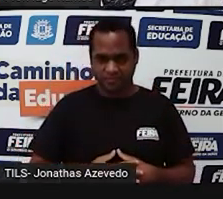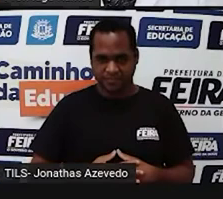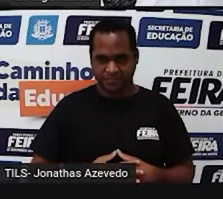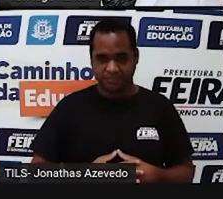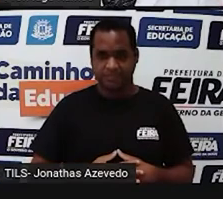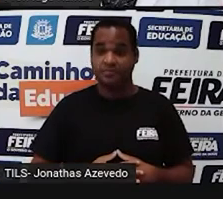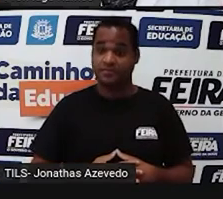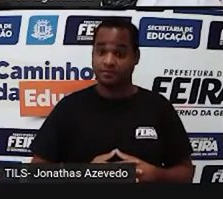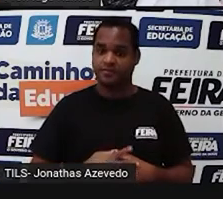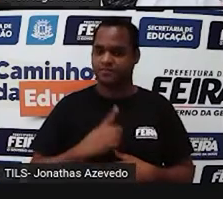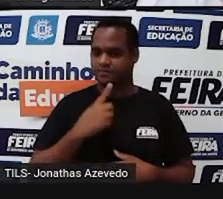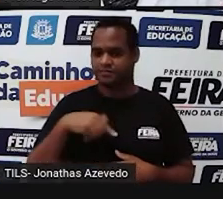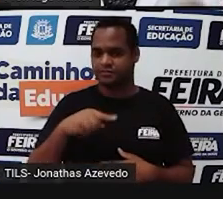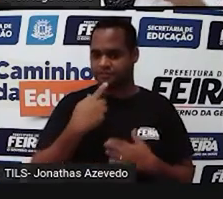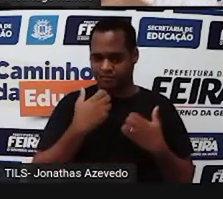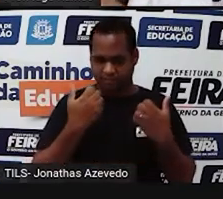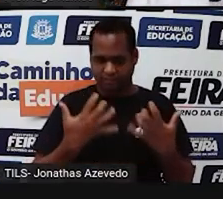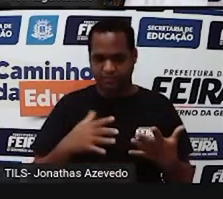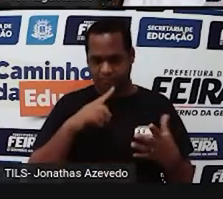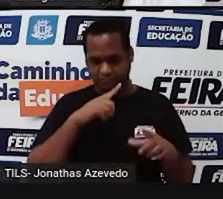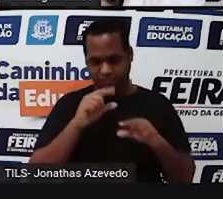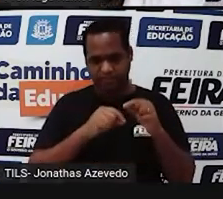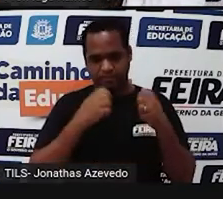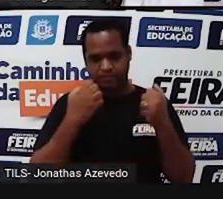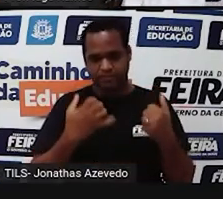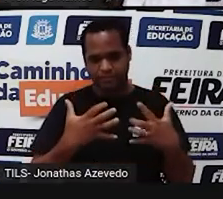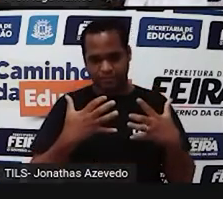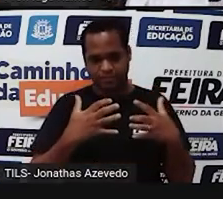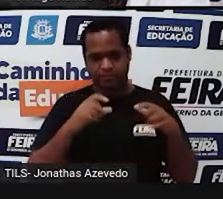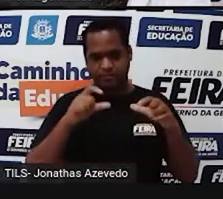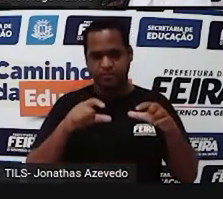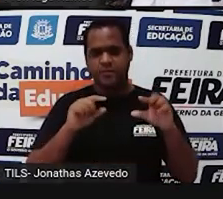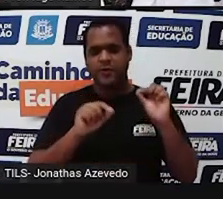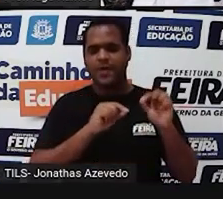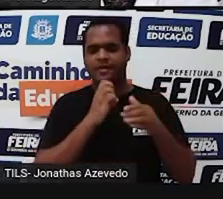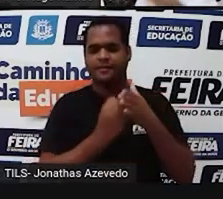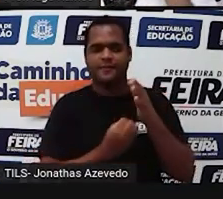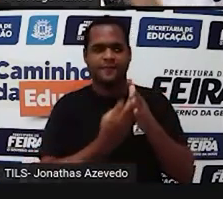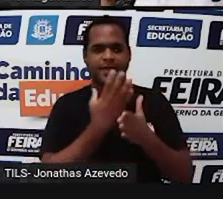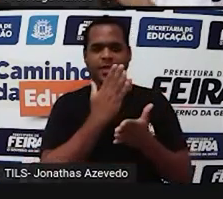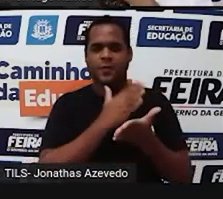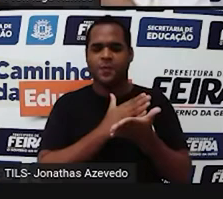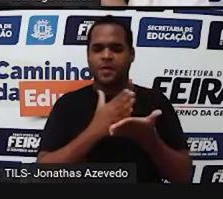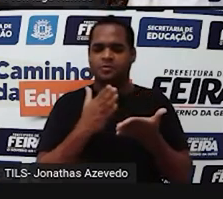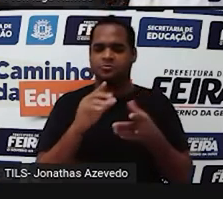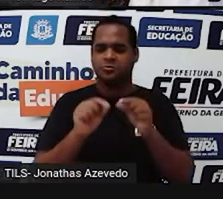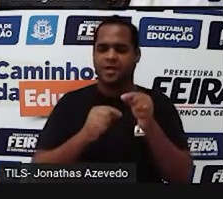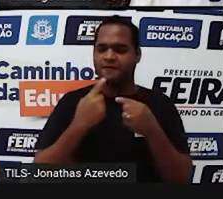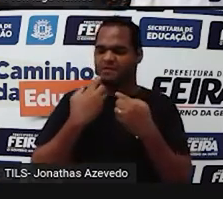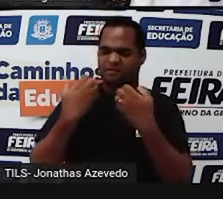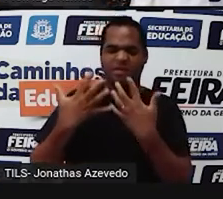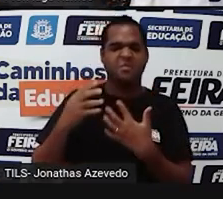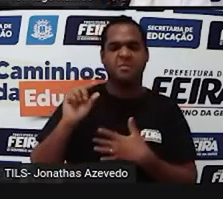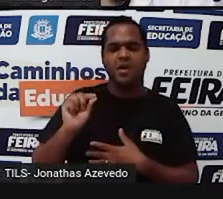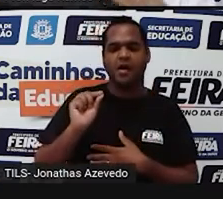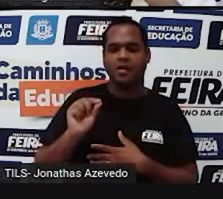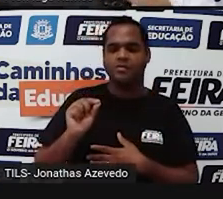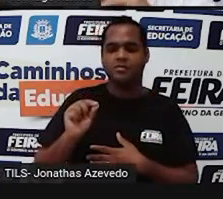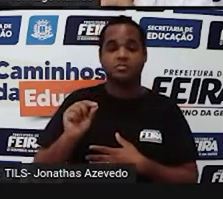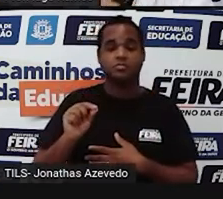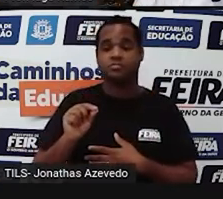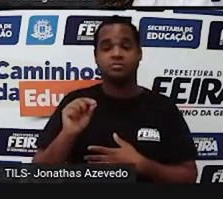Se a gente tivesse que dizer assim, aonde foi, qual foi o lugar que a matemática surgiu, não há como dizer. Porque